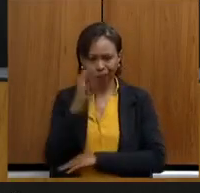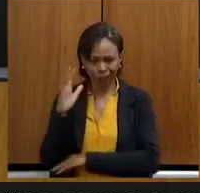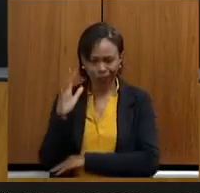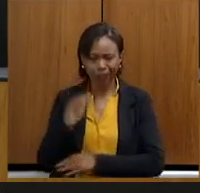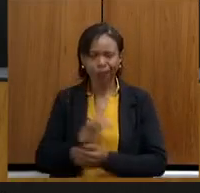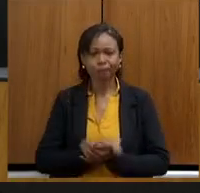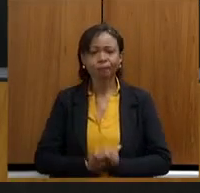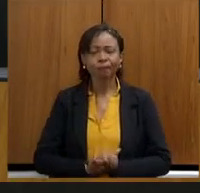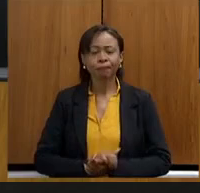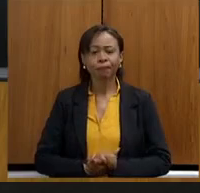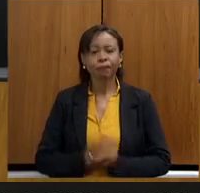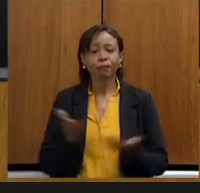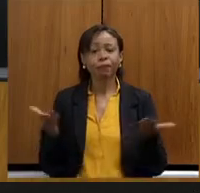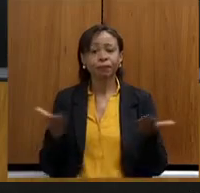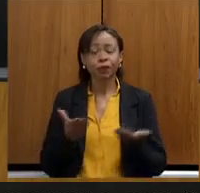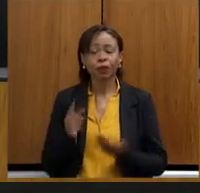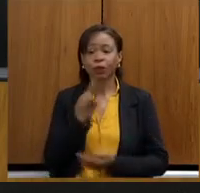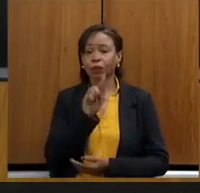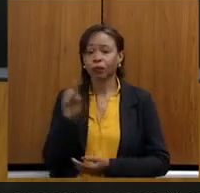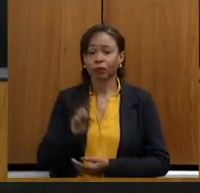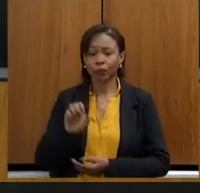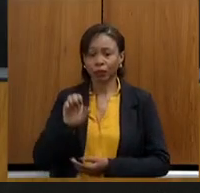ilustre deputado Zé Reis.